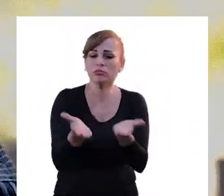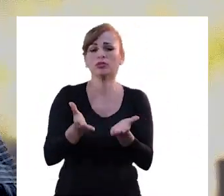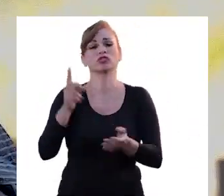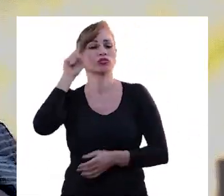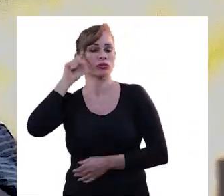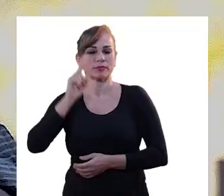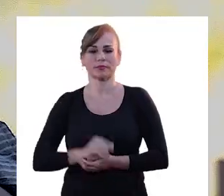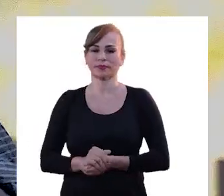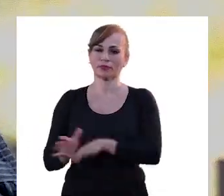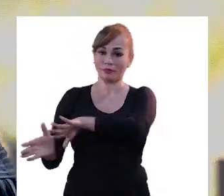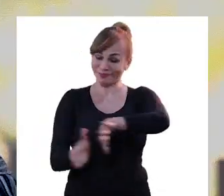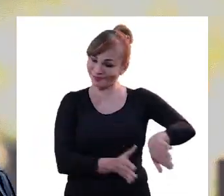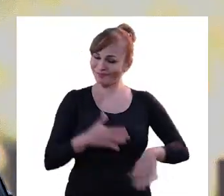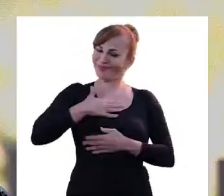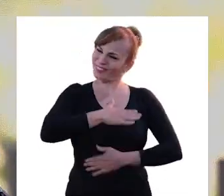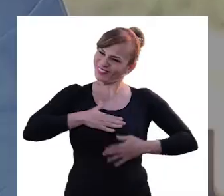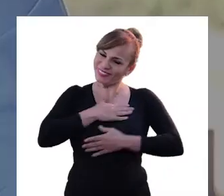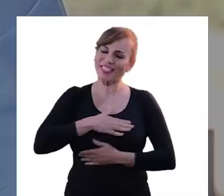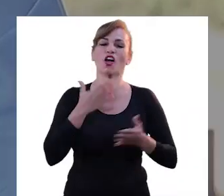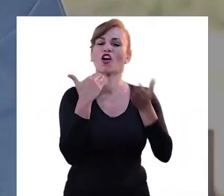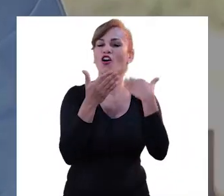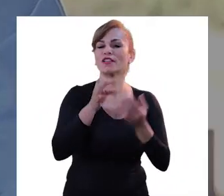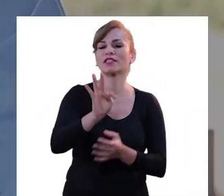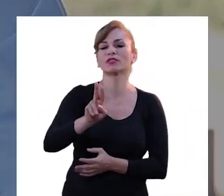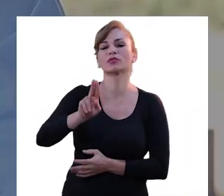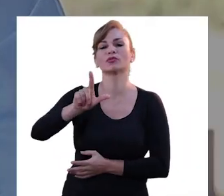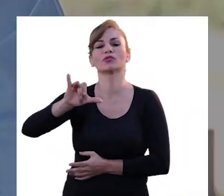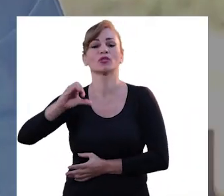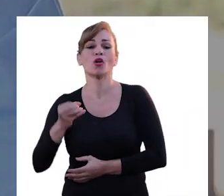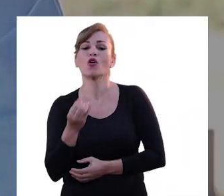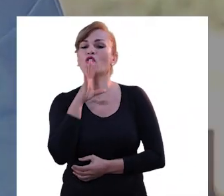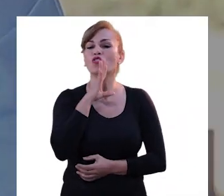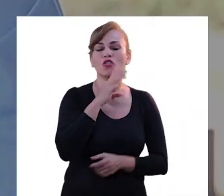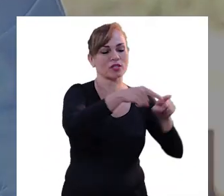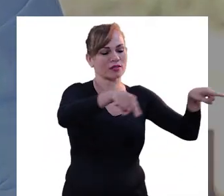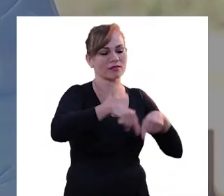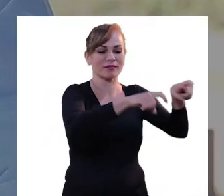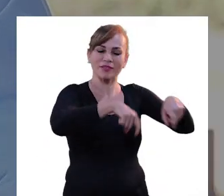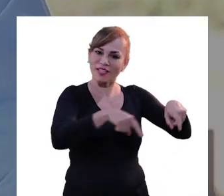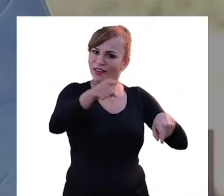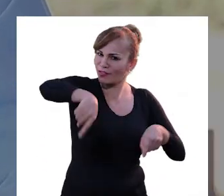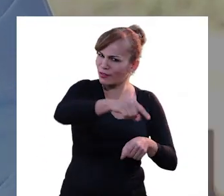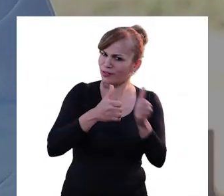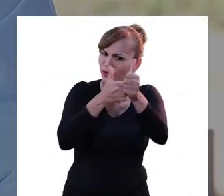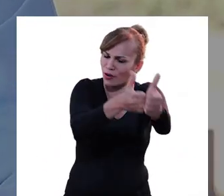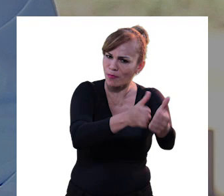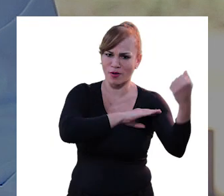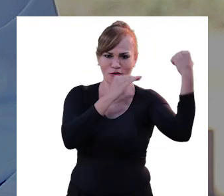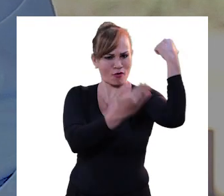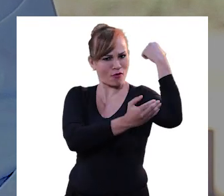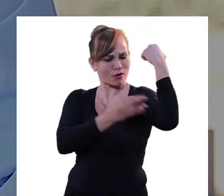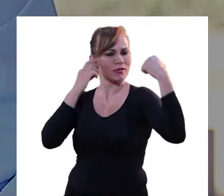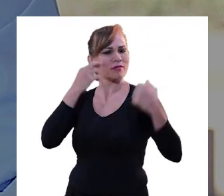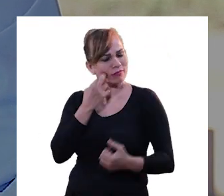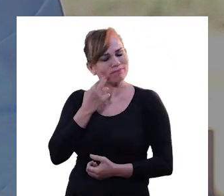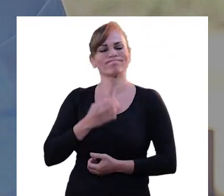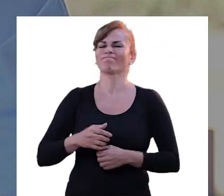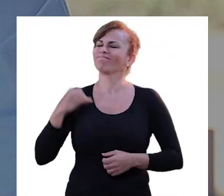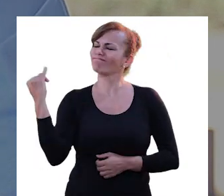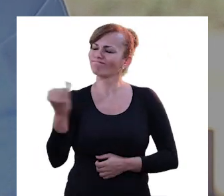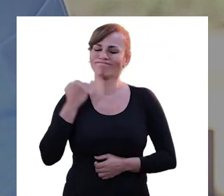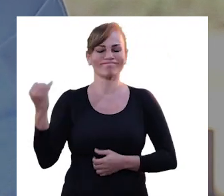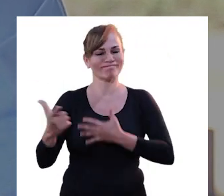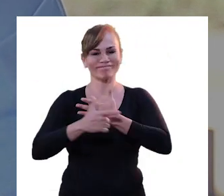gente, quando Sejus, vai trabalhando com ele diariamente. Olha, gostei muito de conhecer a Fazenda Futuro, de conversar com o Túlio. E você que está nos acompanhando via